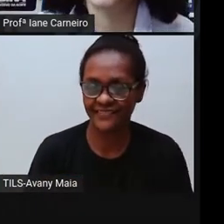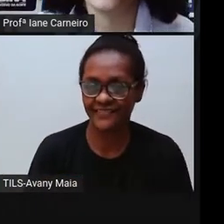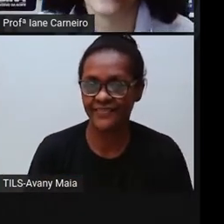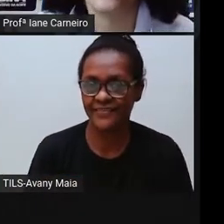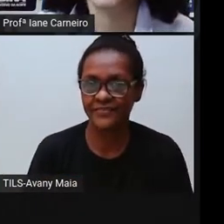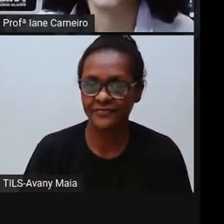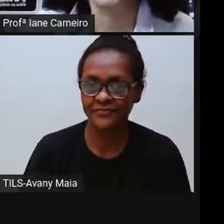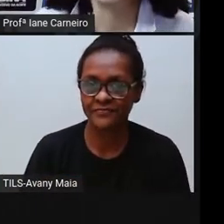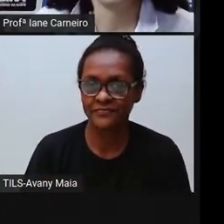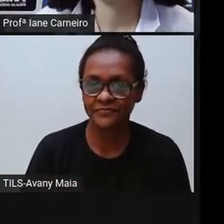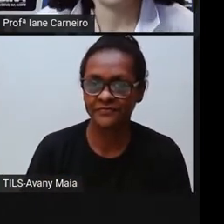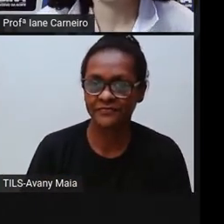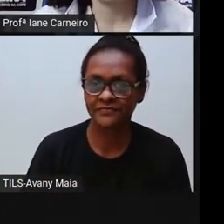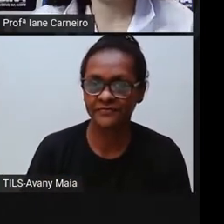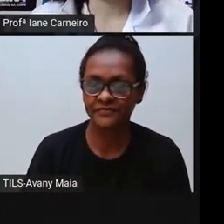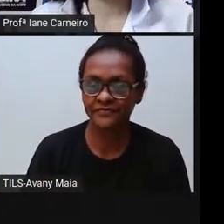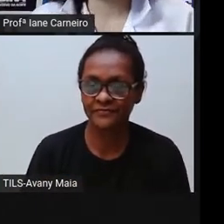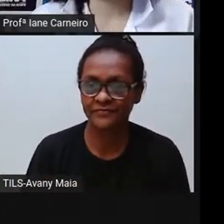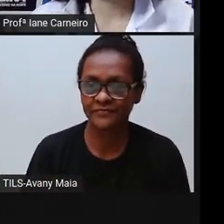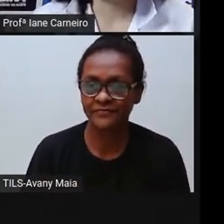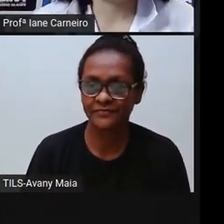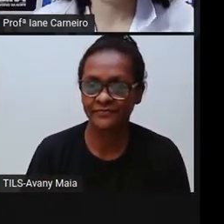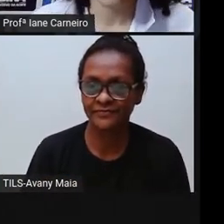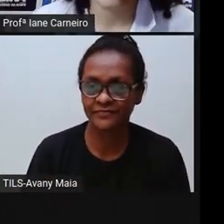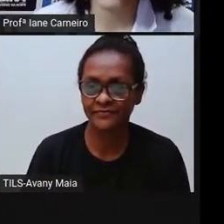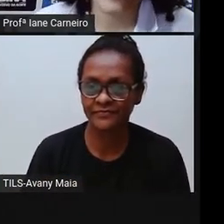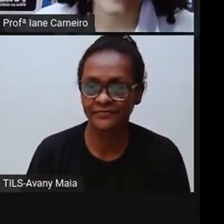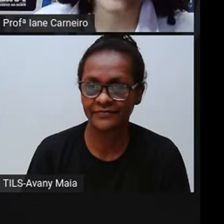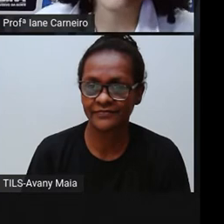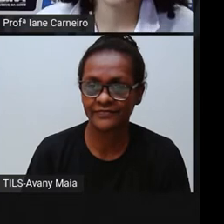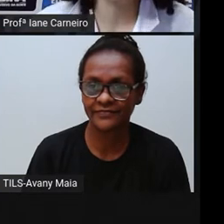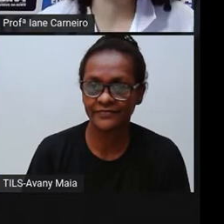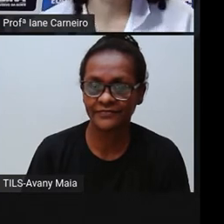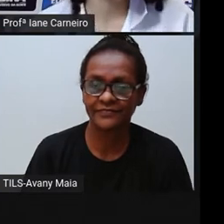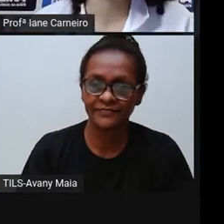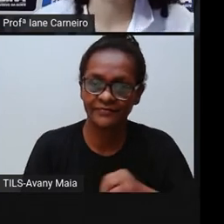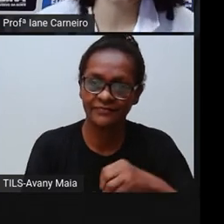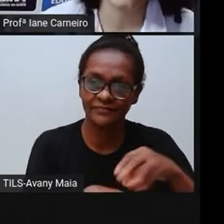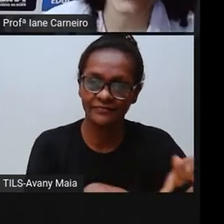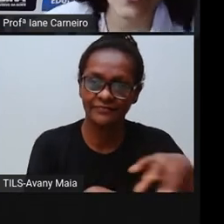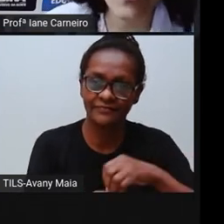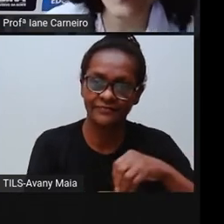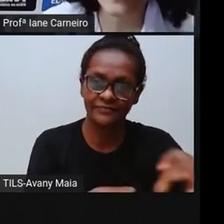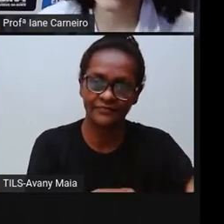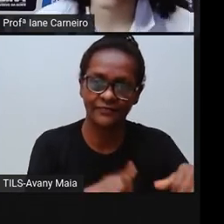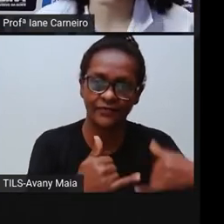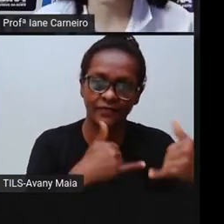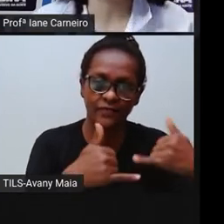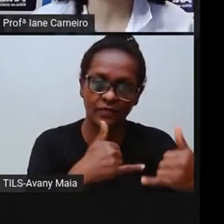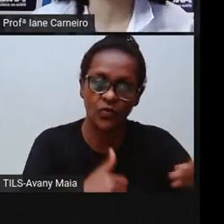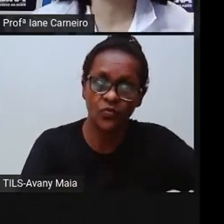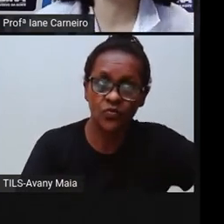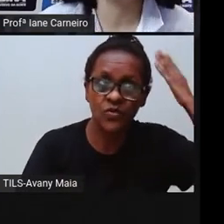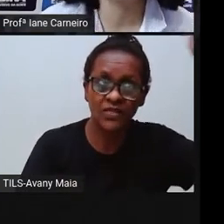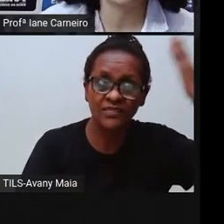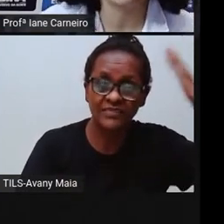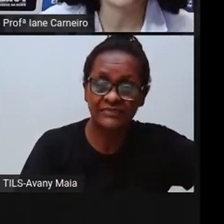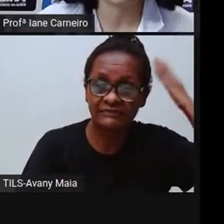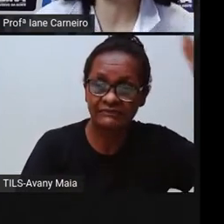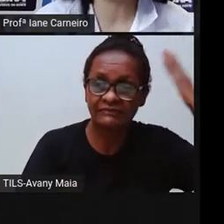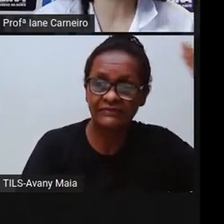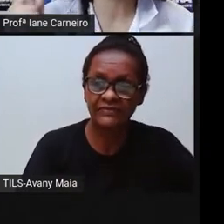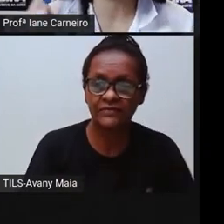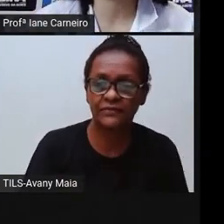Vamos lá. Então, a Pró trouxe aqui pra vocês pra compartilhar, né? Brinquedos antigos, né? E aí a mamãe, o